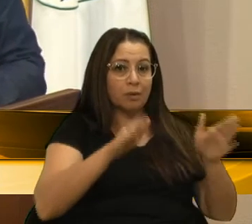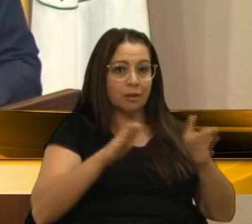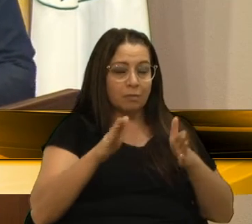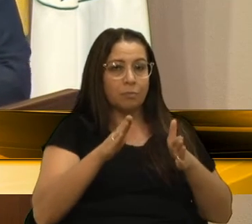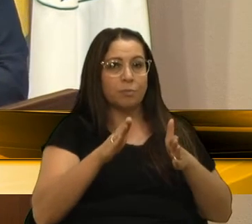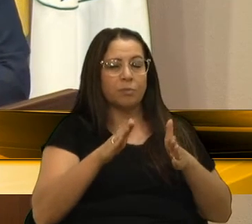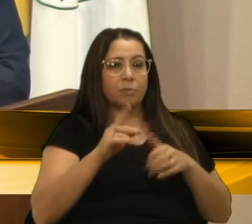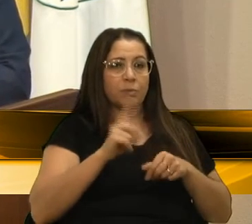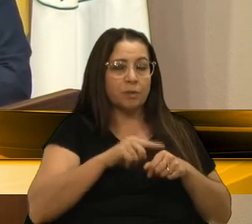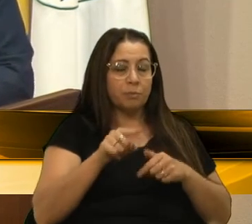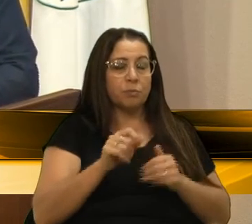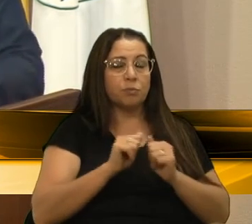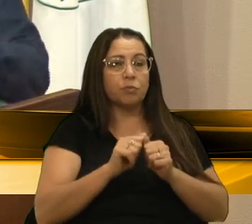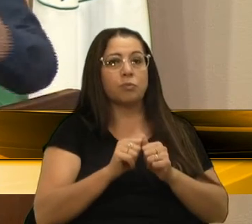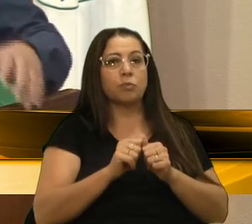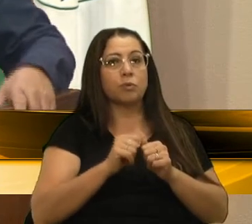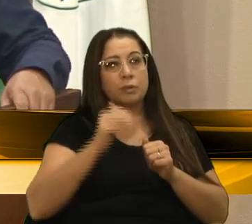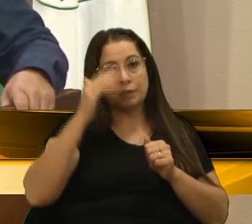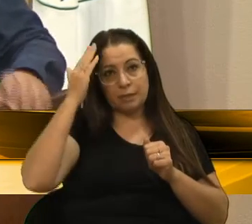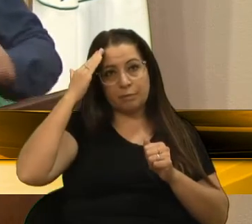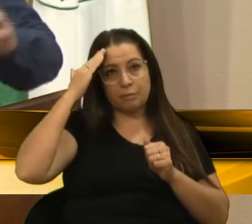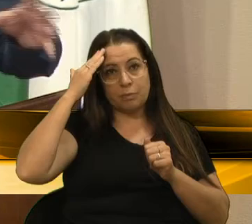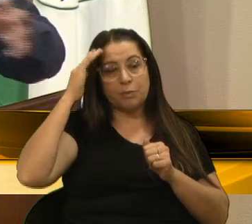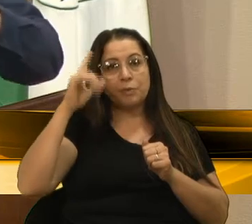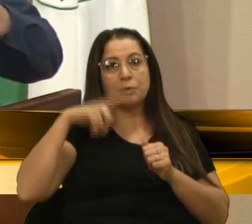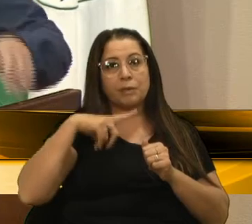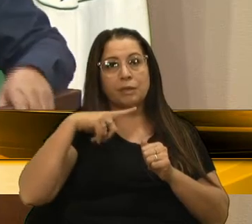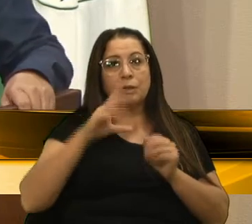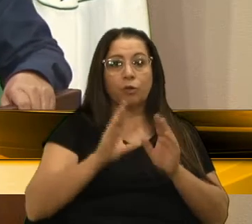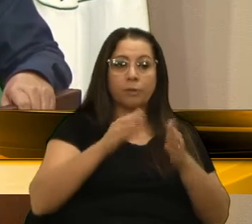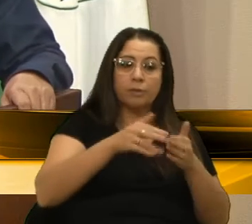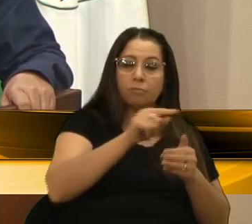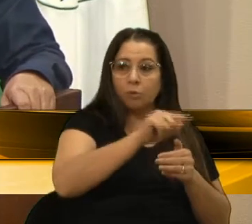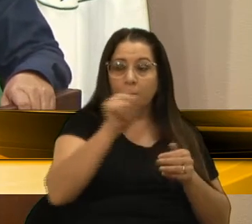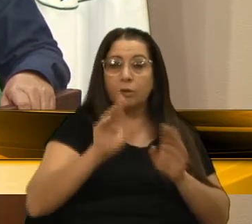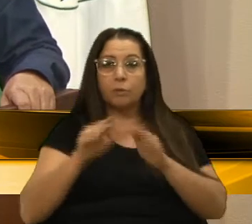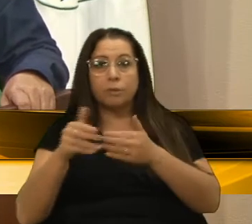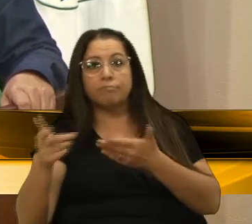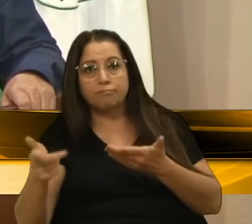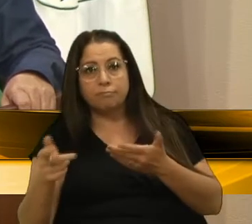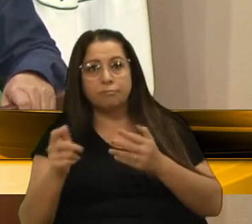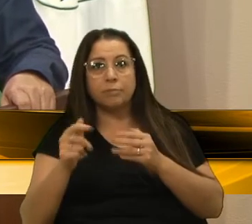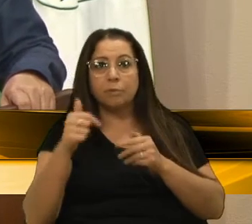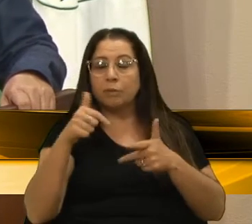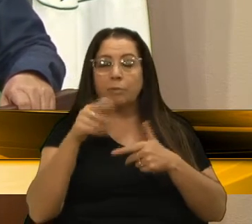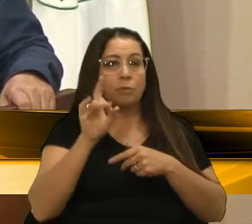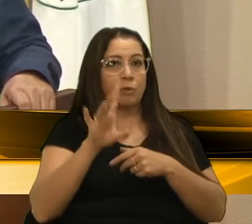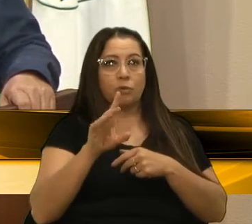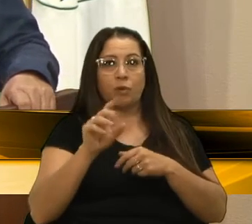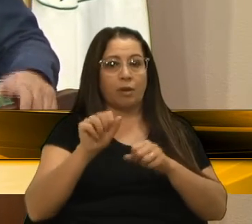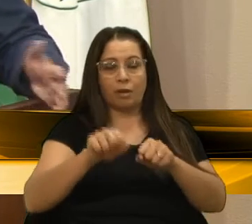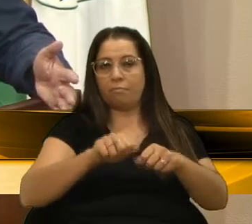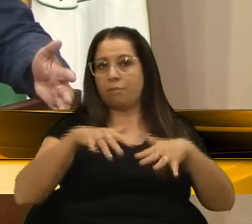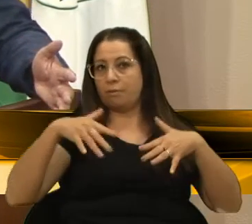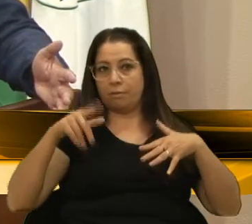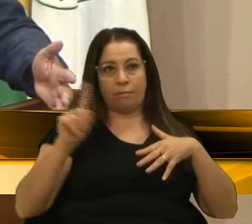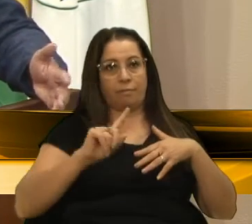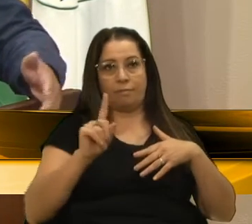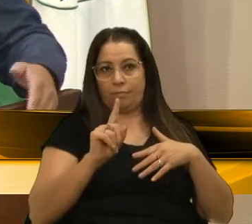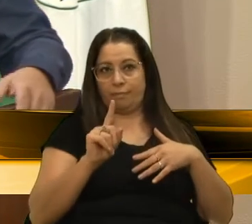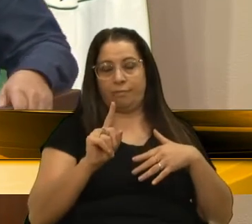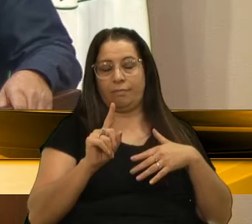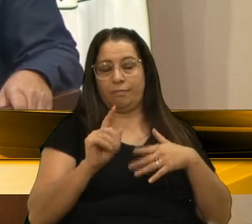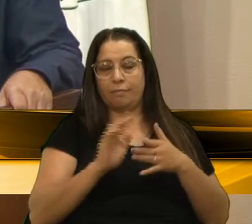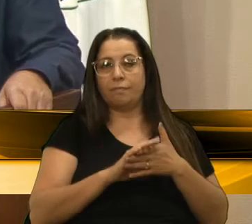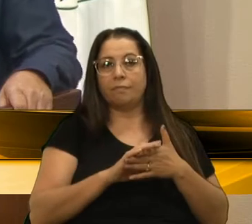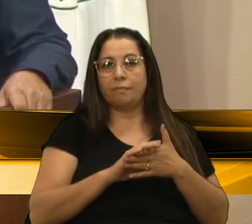o período que a gente teve junto, sabendo onde estava nessa comissão, ou naquela comissão, porque o trabalho não é só plenário, né, vereador Kiko, não é